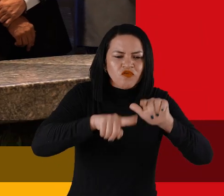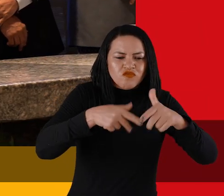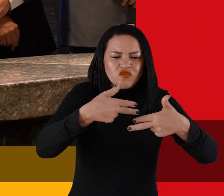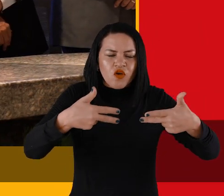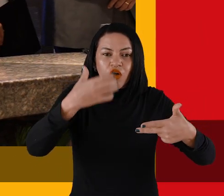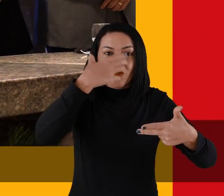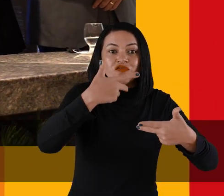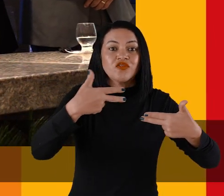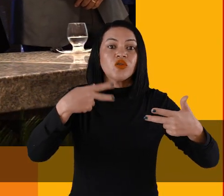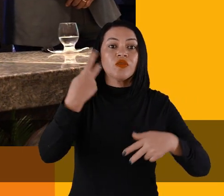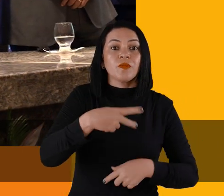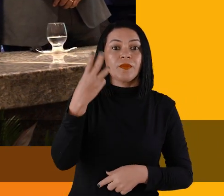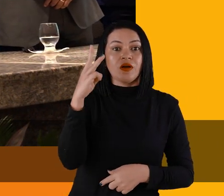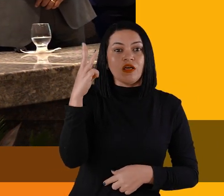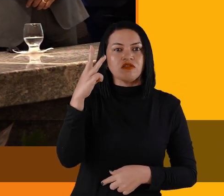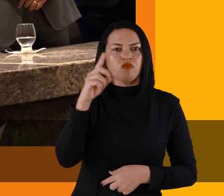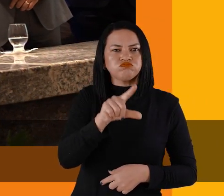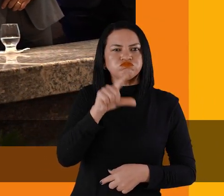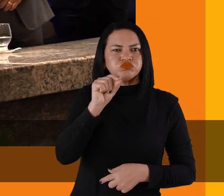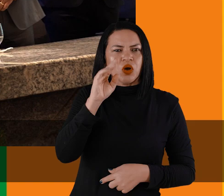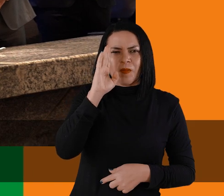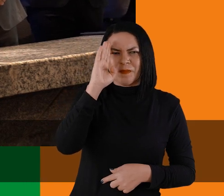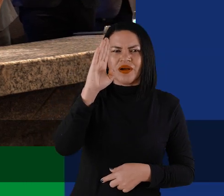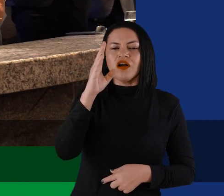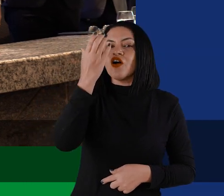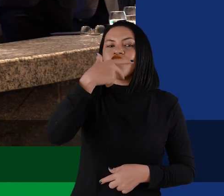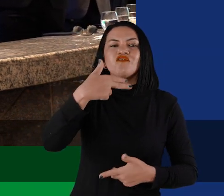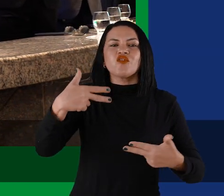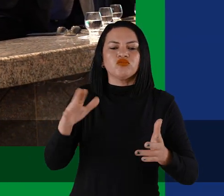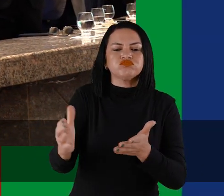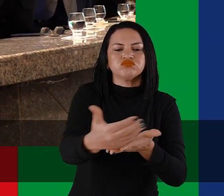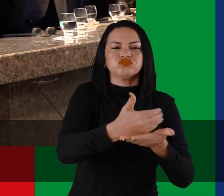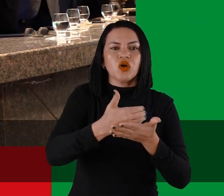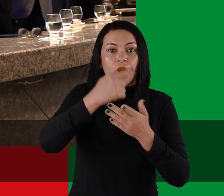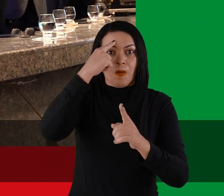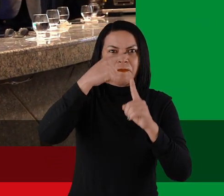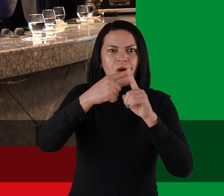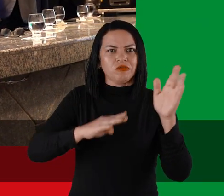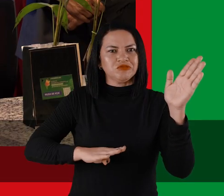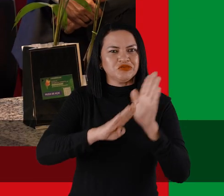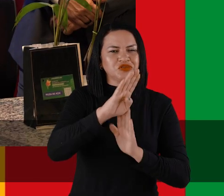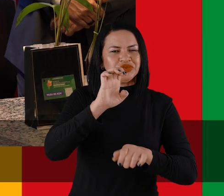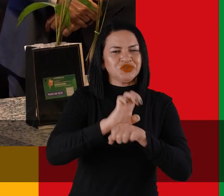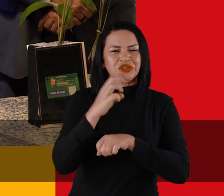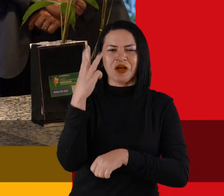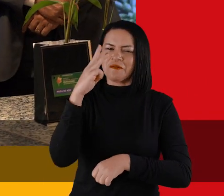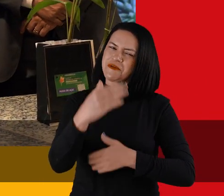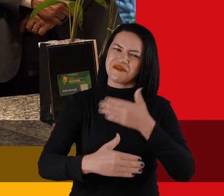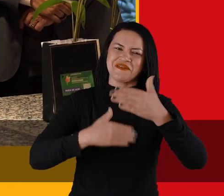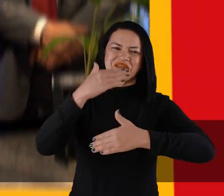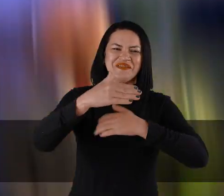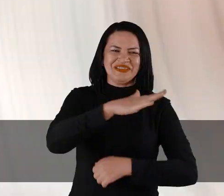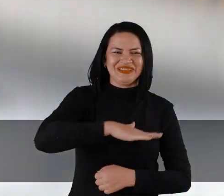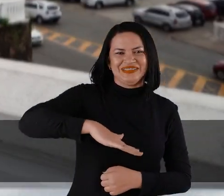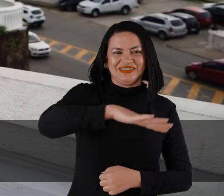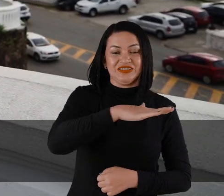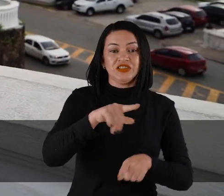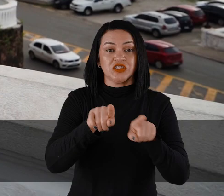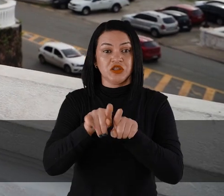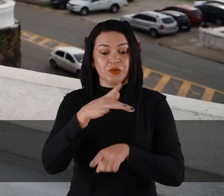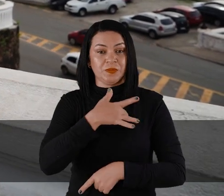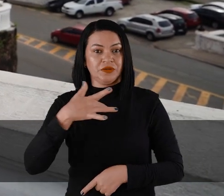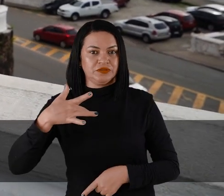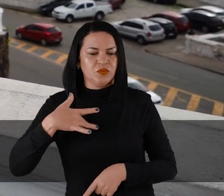frutas no Maranhão, destacando os principais frutos cultivados e as potencialidades do nosso Estado para o pleno desenvolvimento desse setor. Na